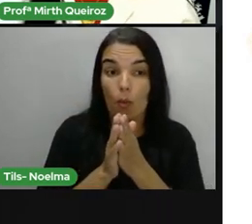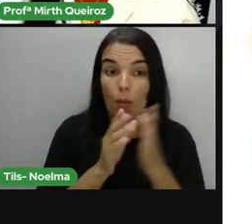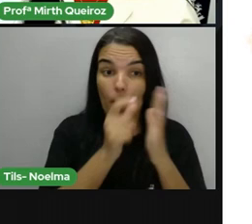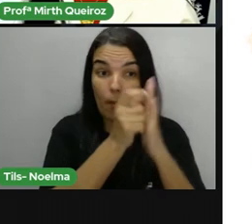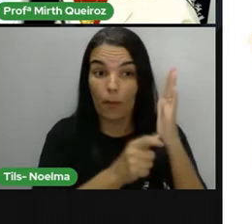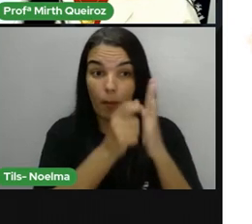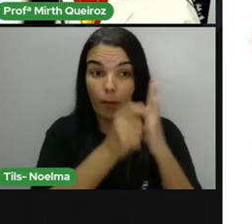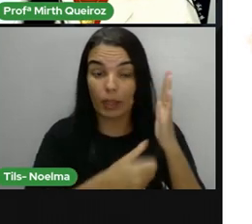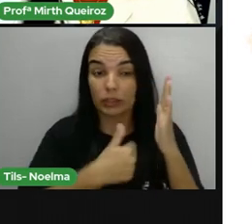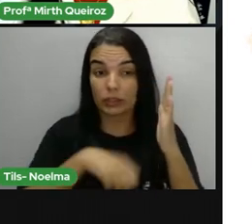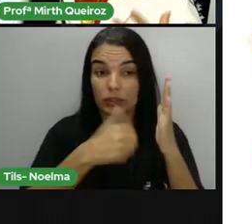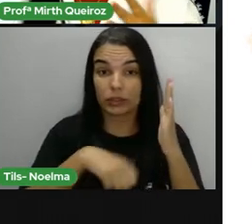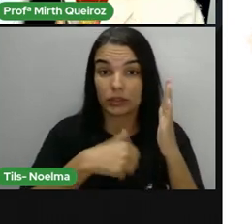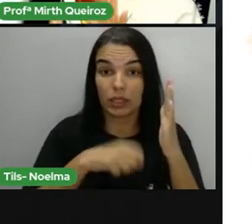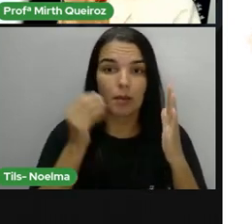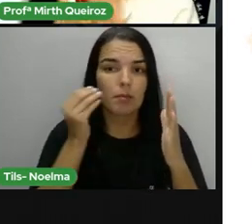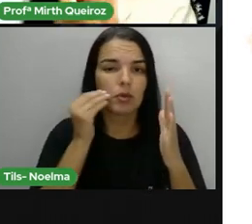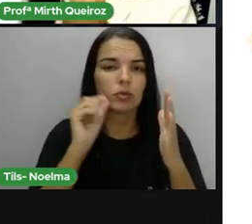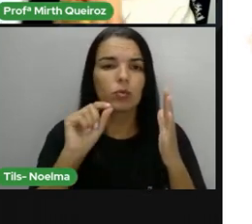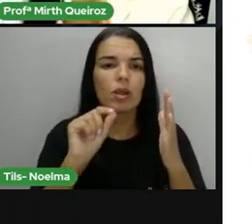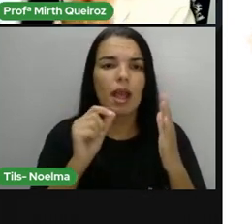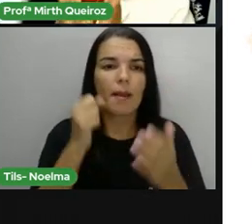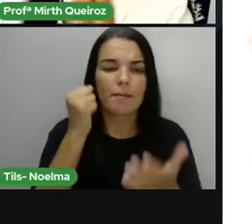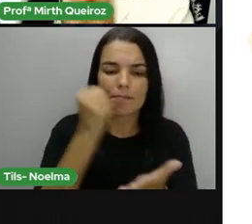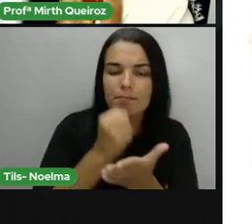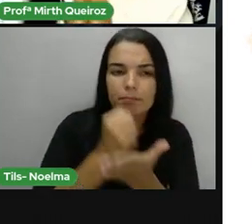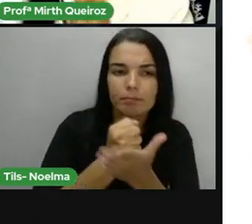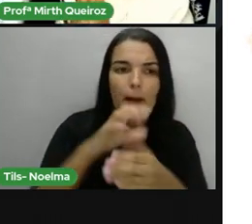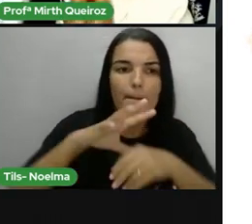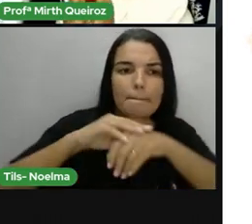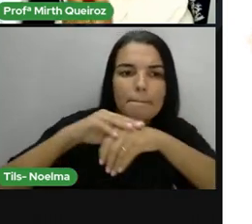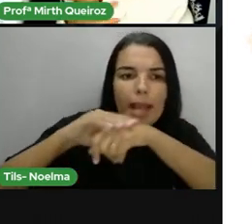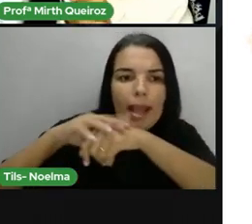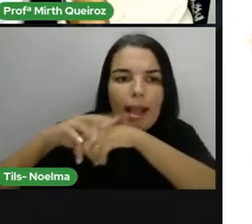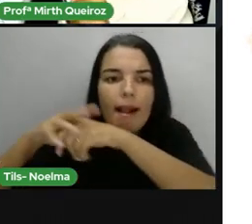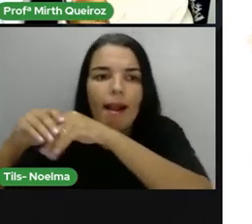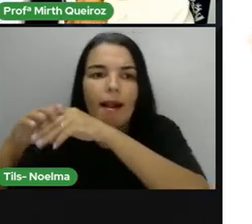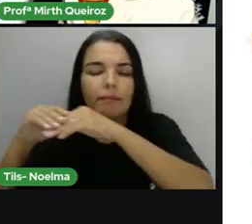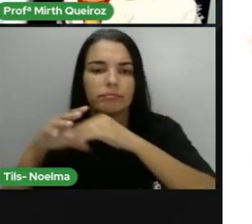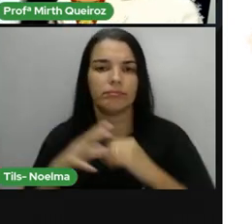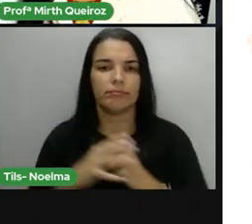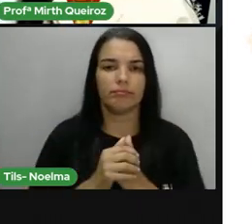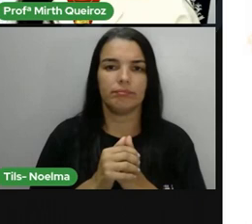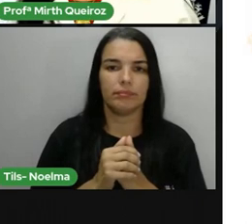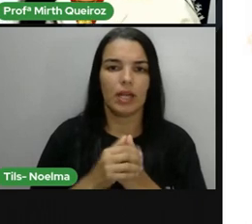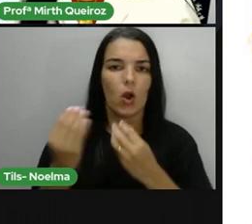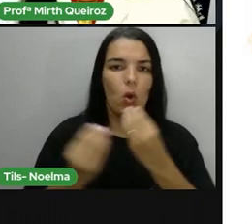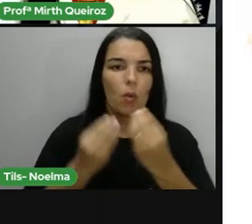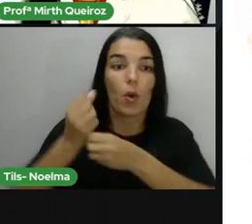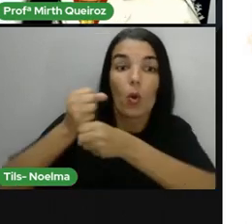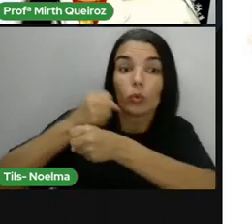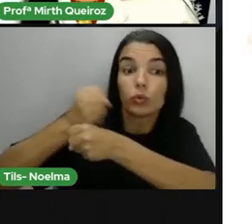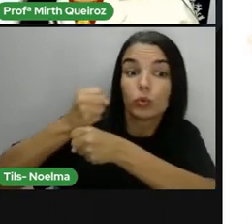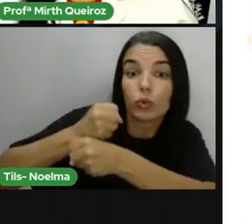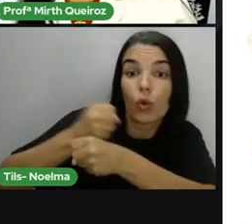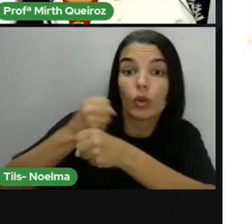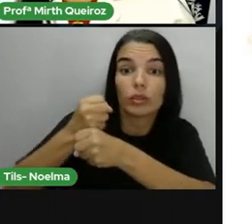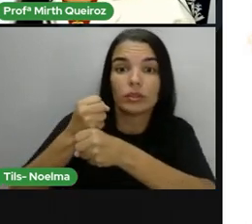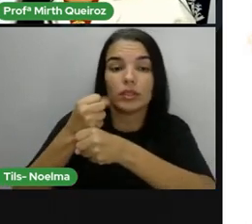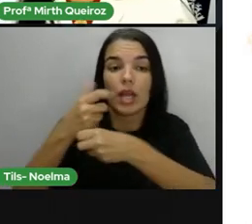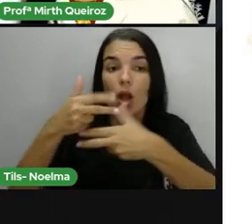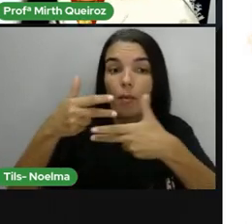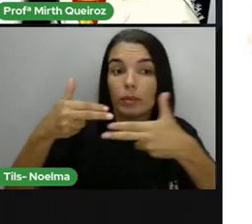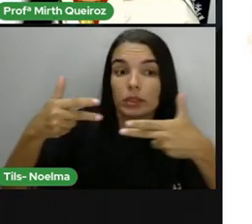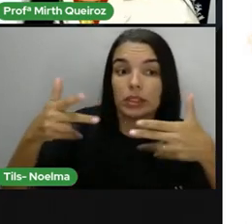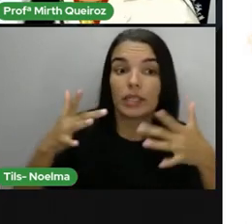composto por elementos concretos, a gente pode tocar, gente é palpável, né? Com construções